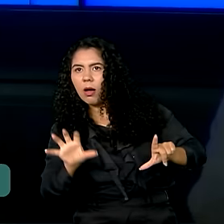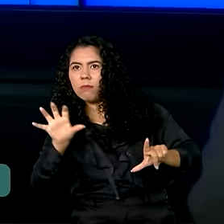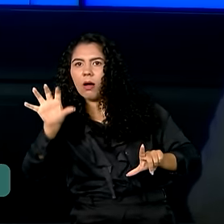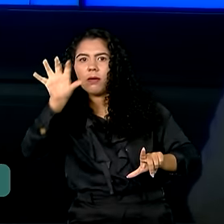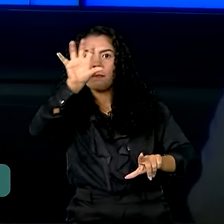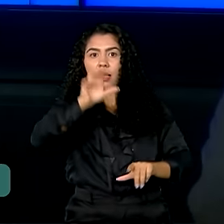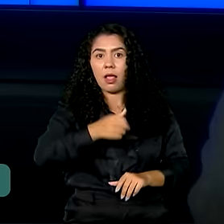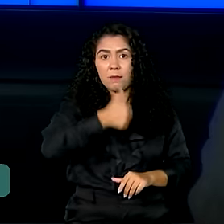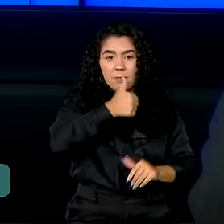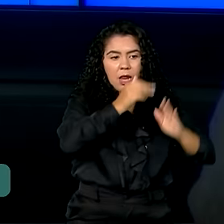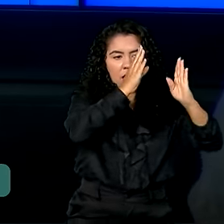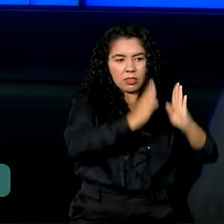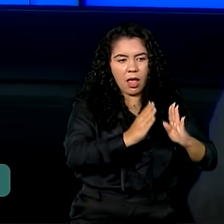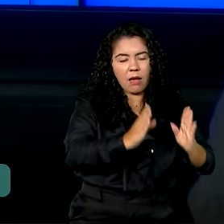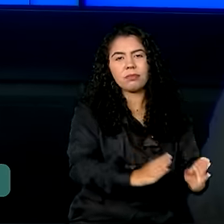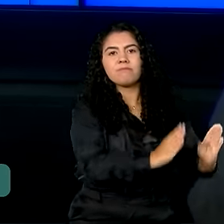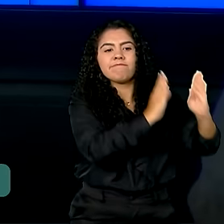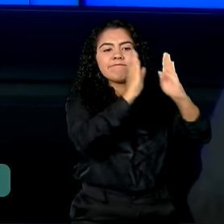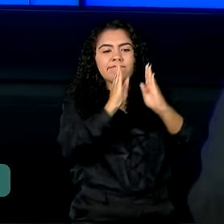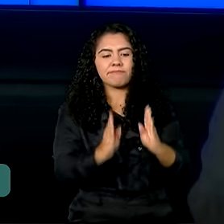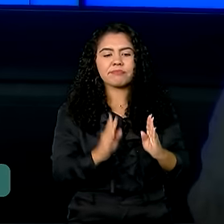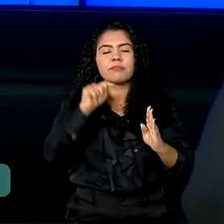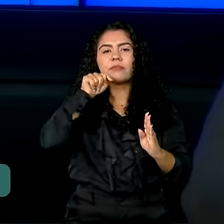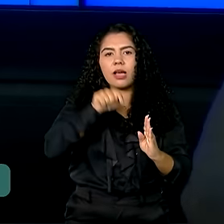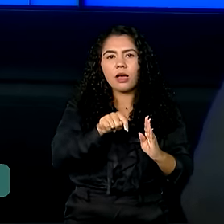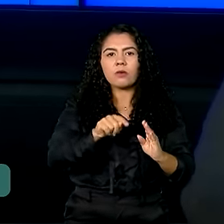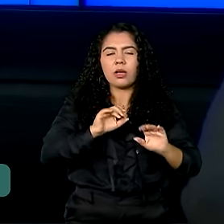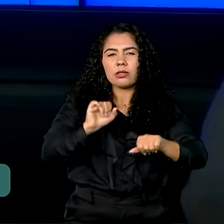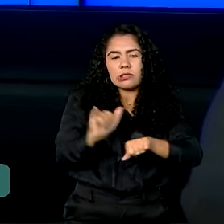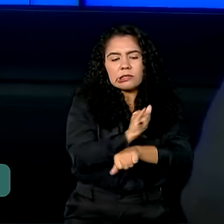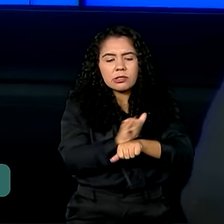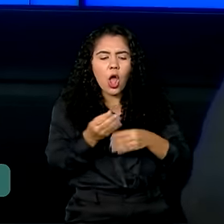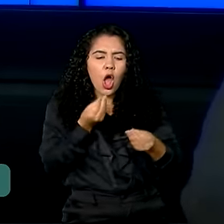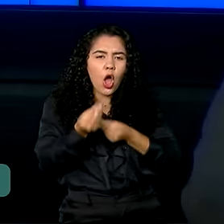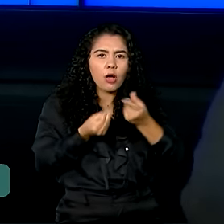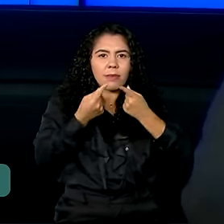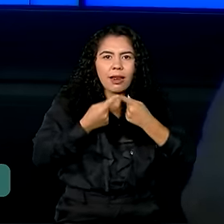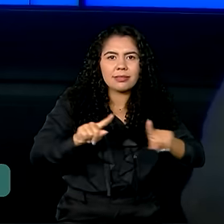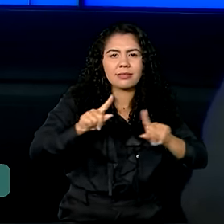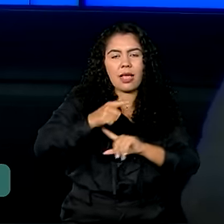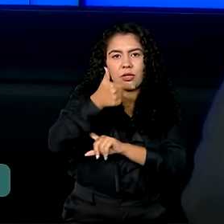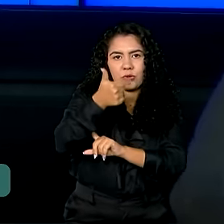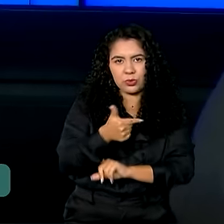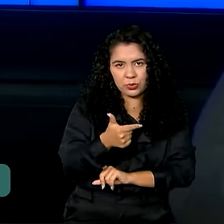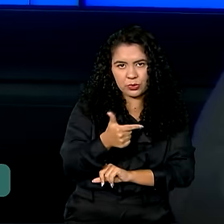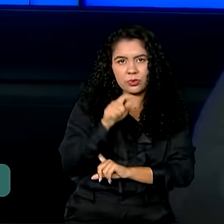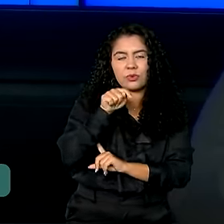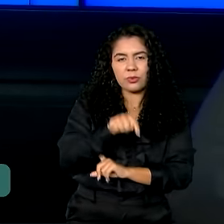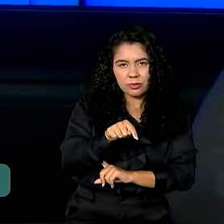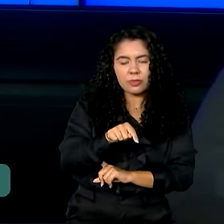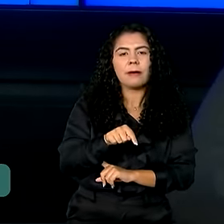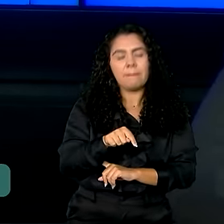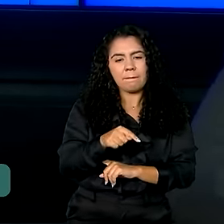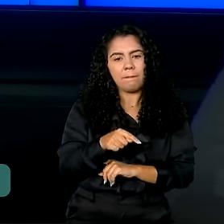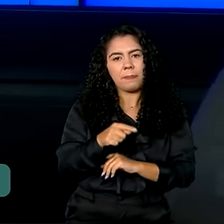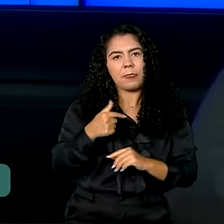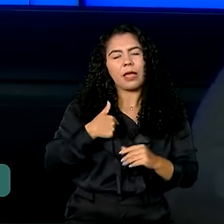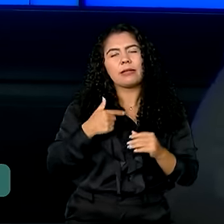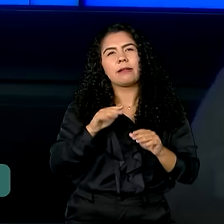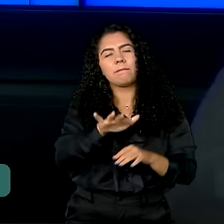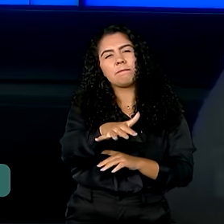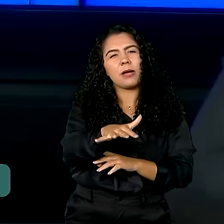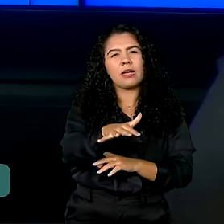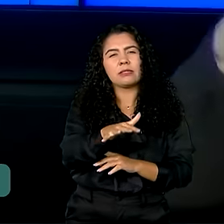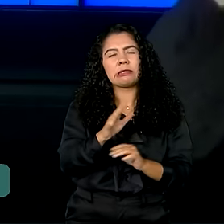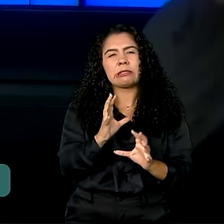programa. Depois, a gente está trabalhando para lançar a segunda etapa do programa. Nós estamos falando aí